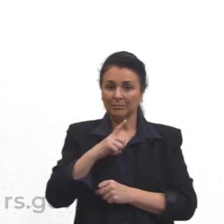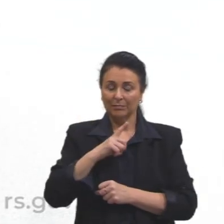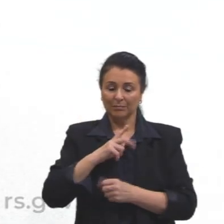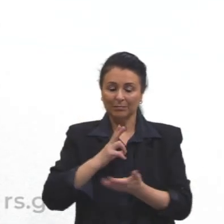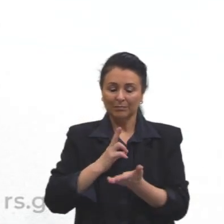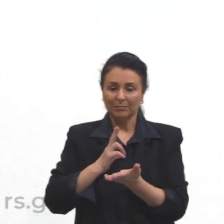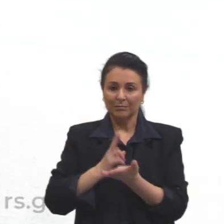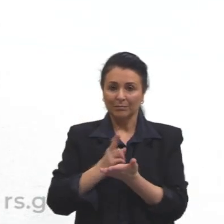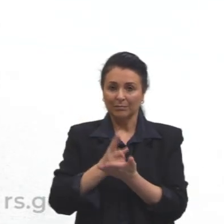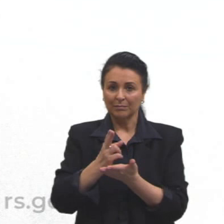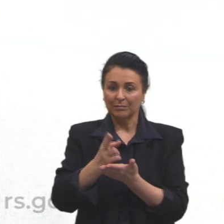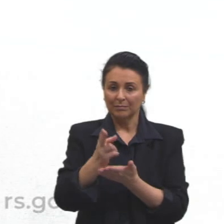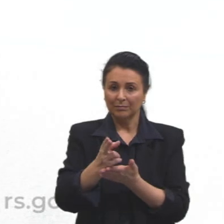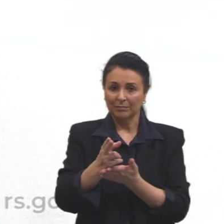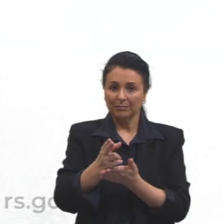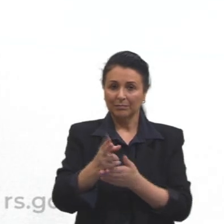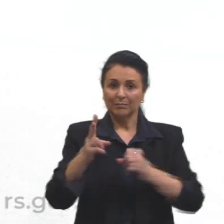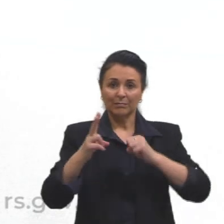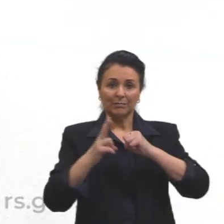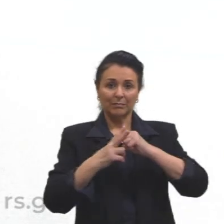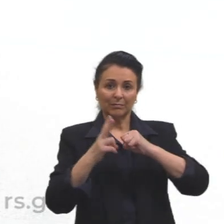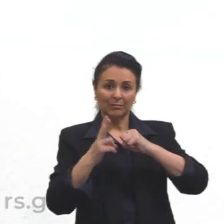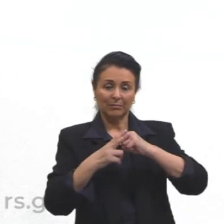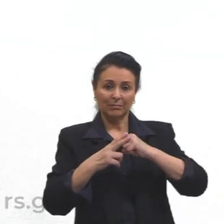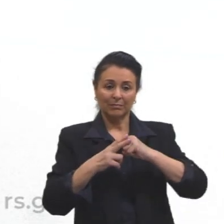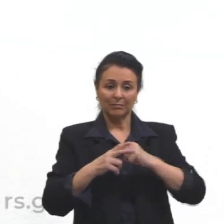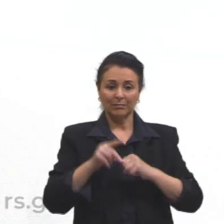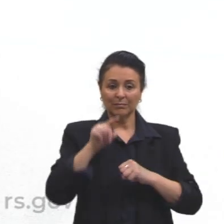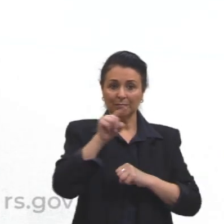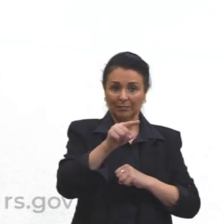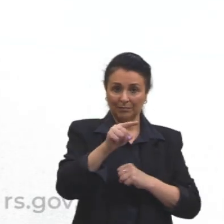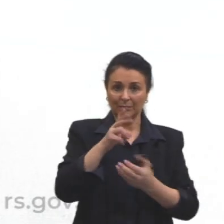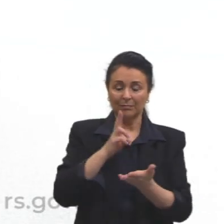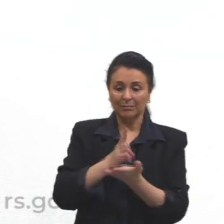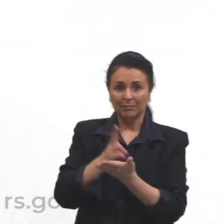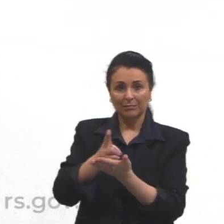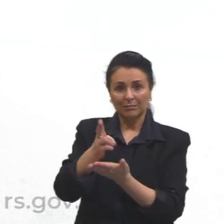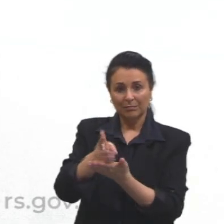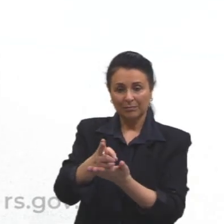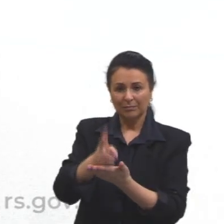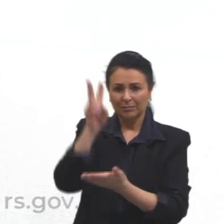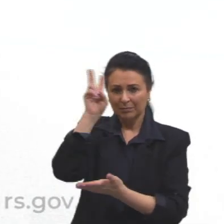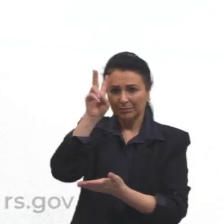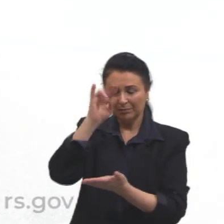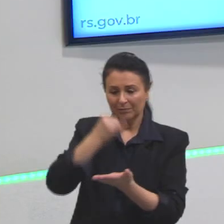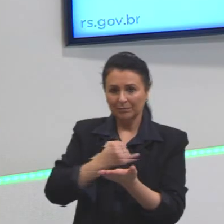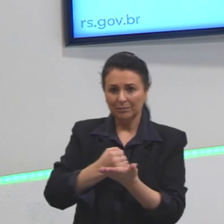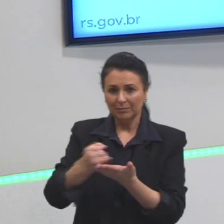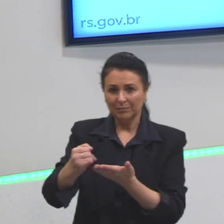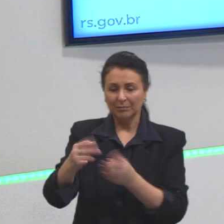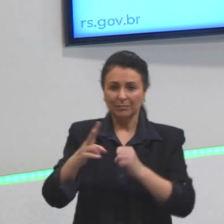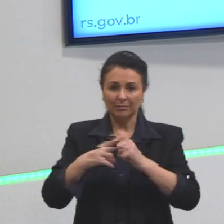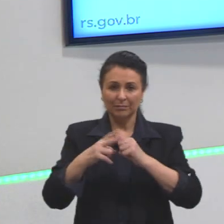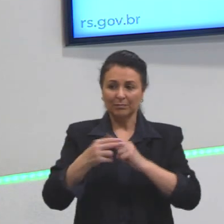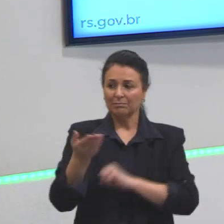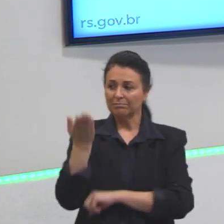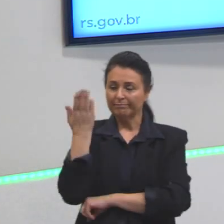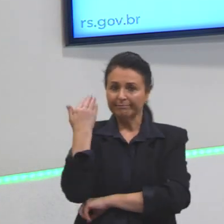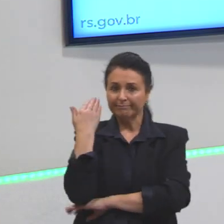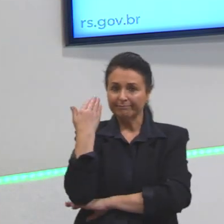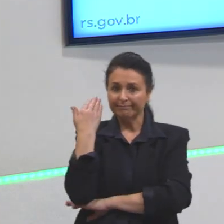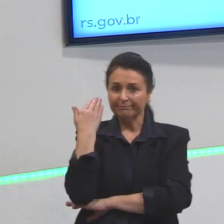continuação dos verbos. E nessa continuação, lembram lá do início que tinha os verbos no passado,